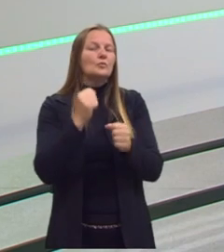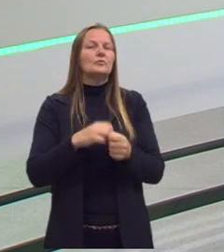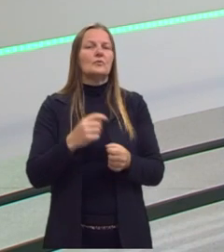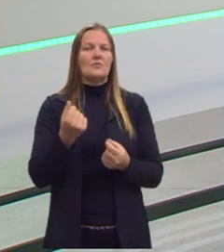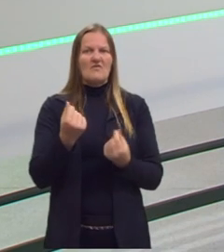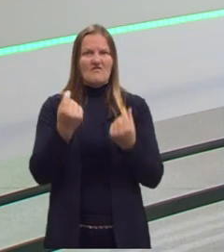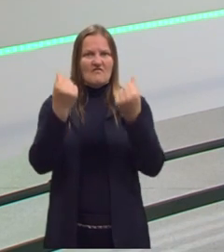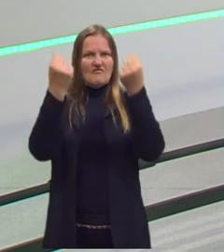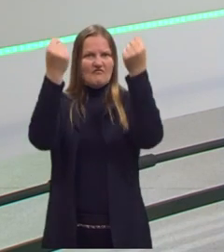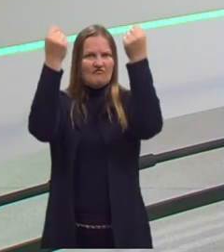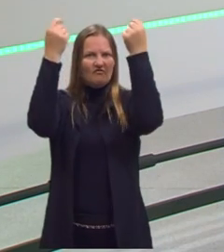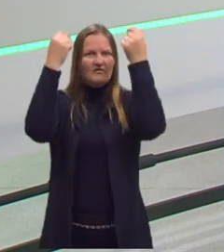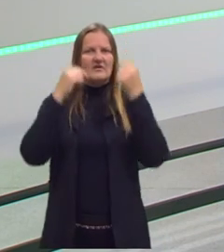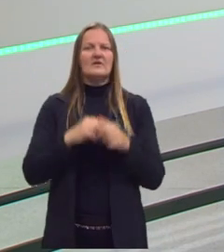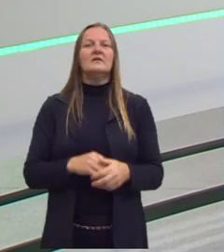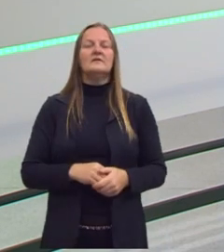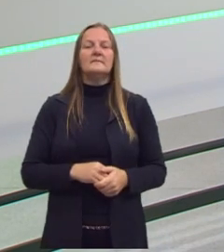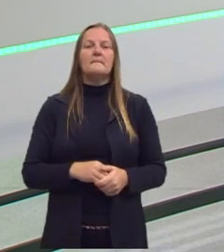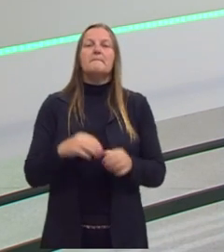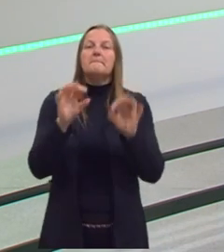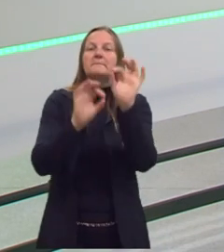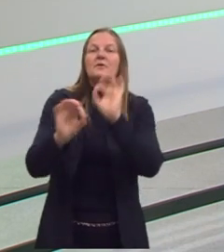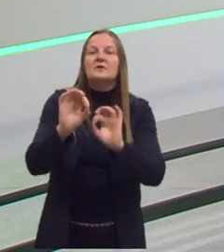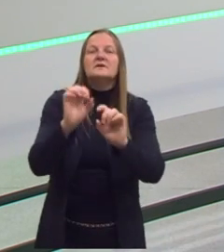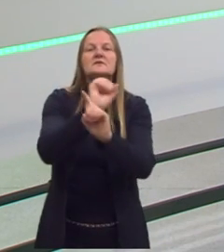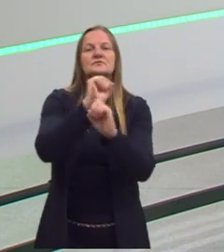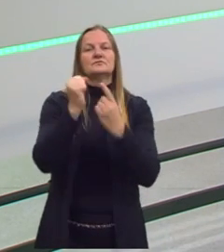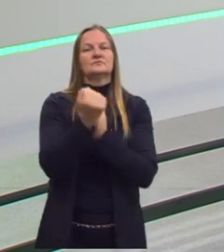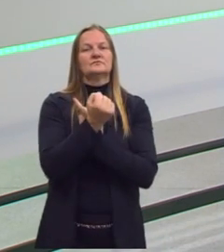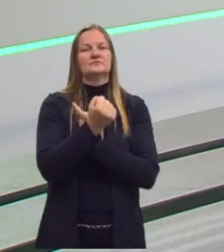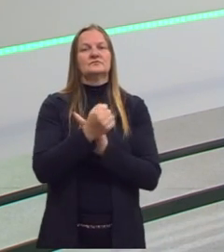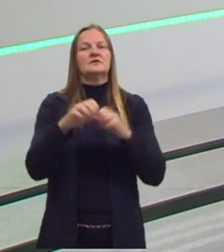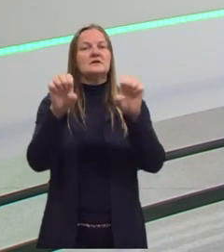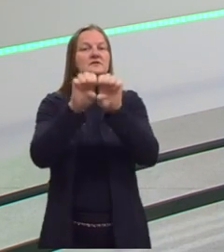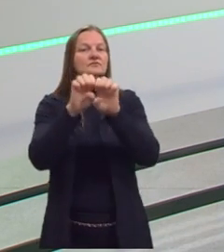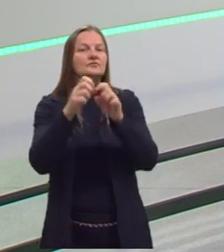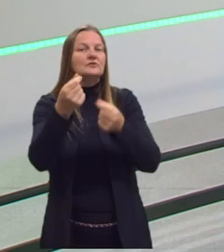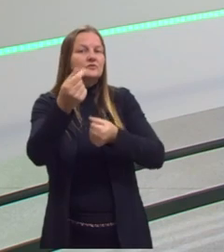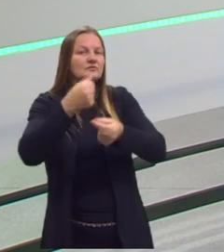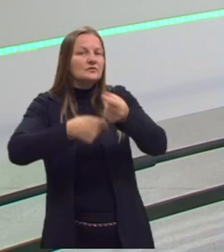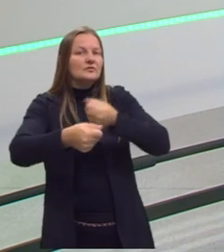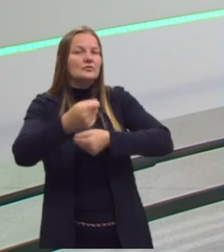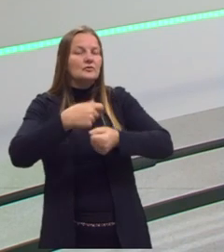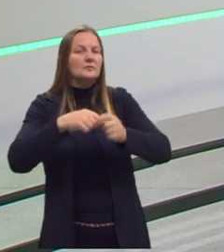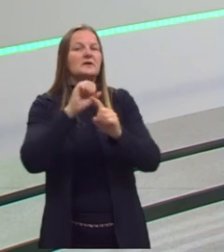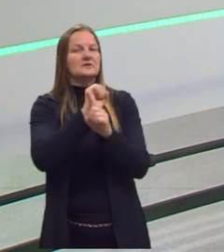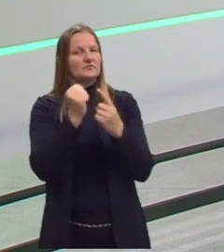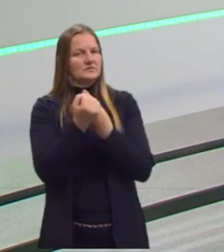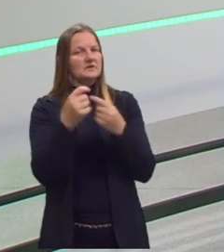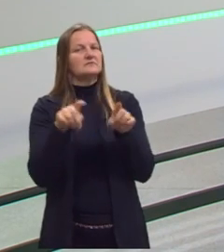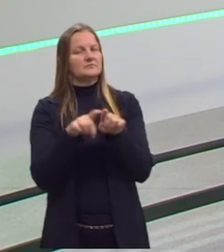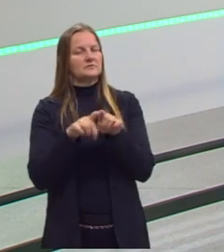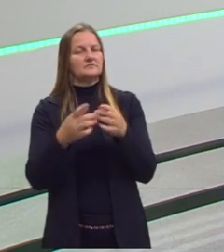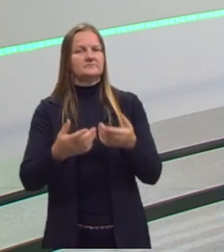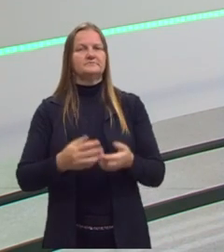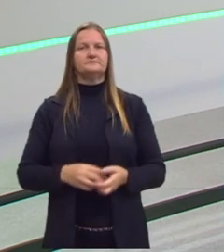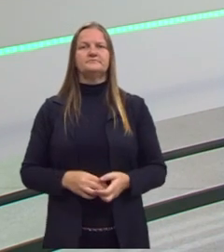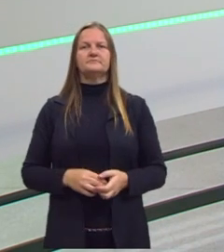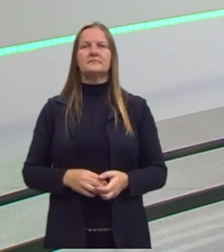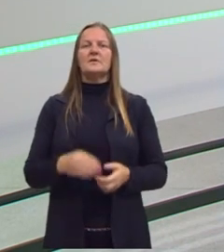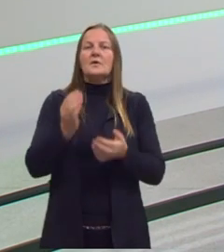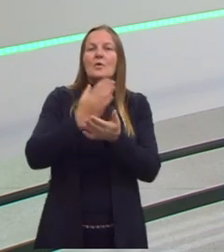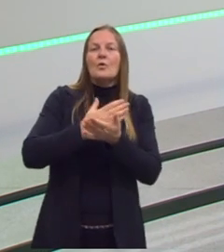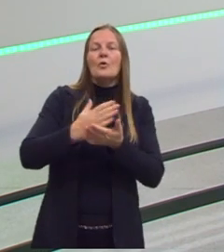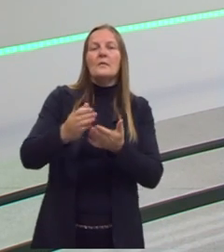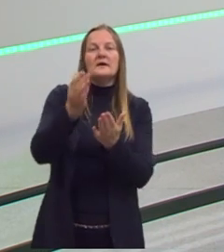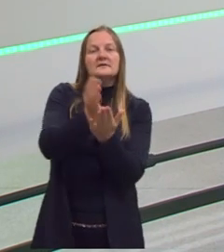enriquece. Então, gente está falando aqui da organização da sociedade, de estruturas econômicas e sociais. E é quando começa